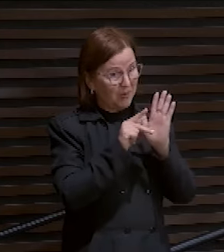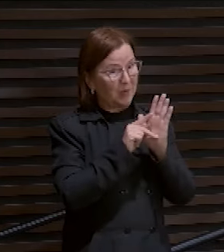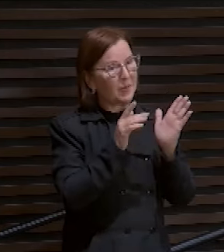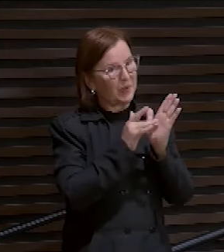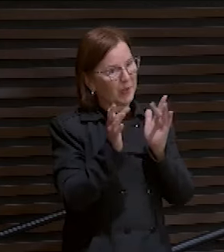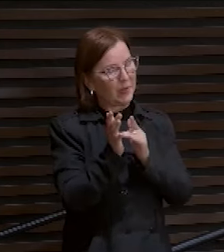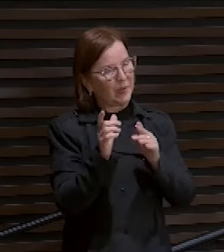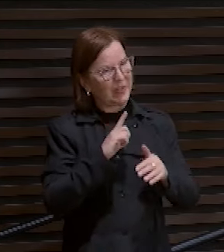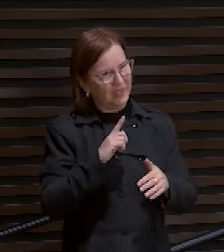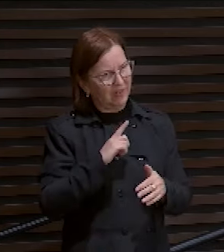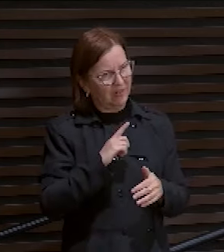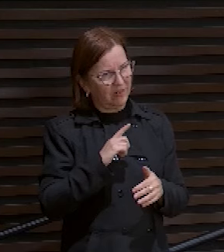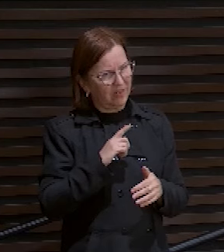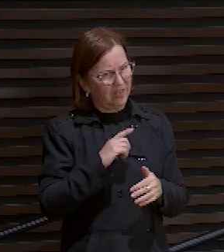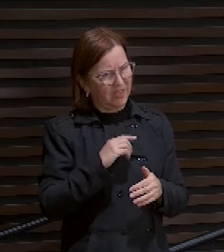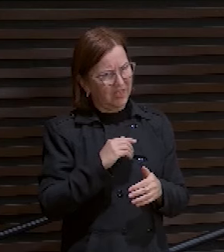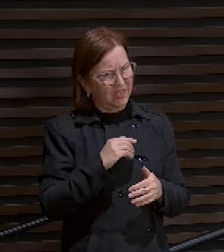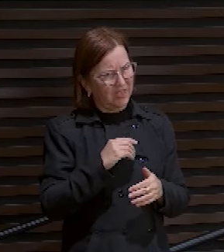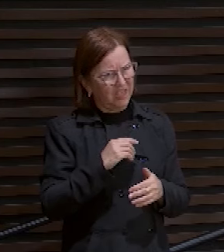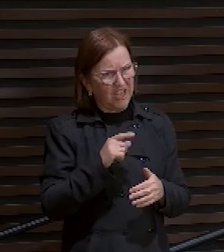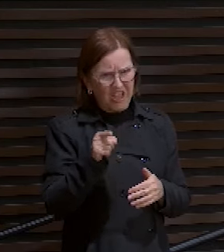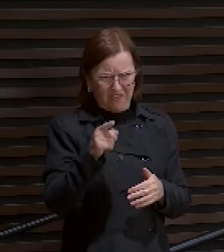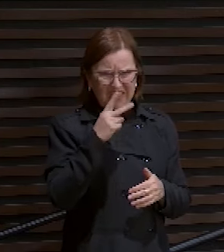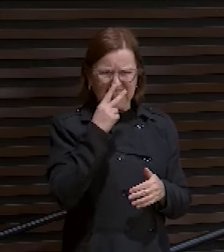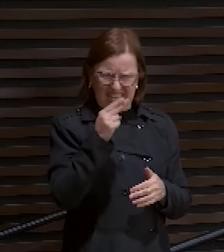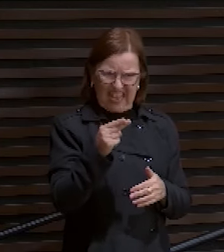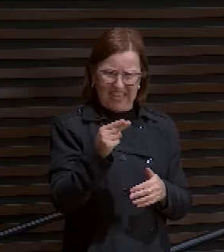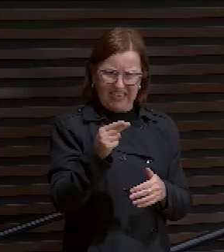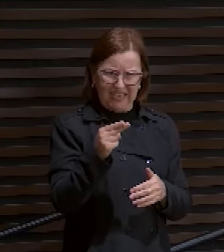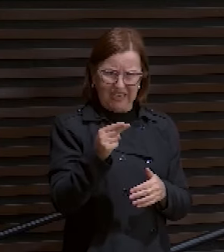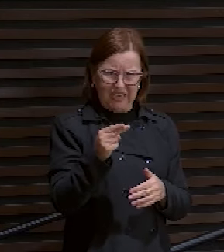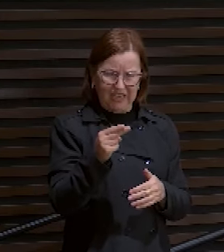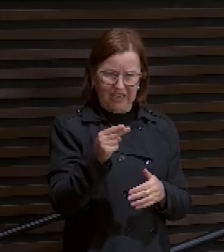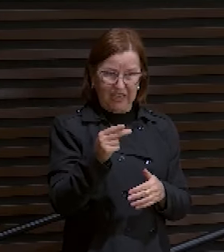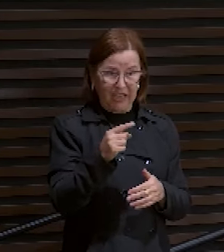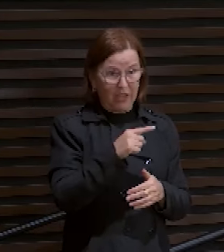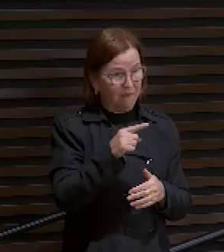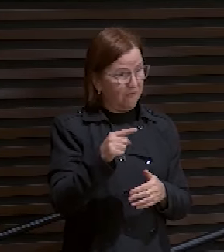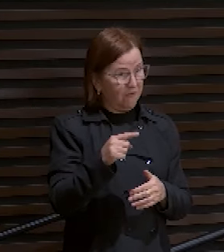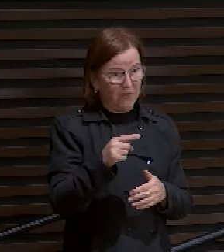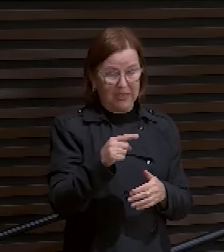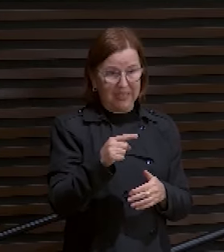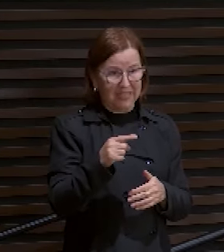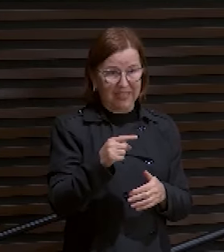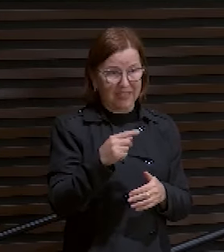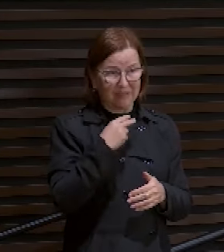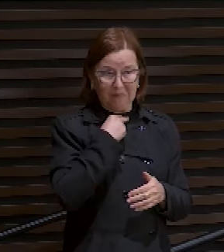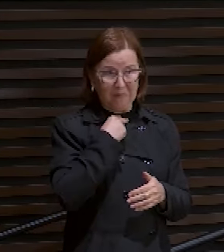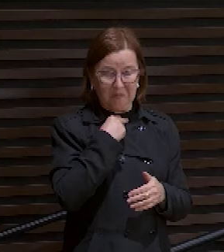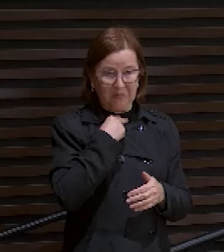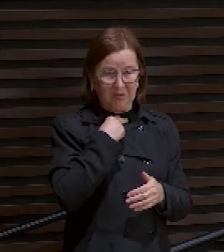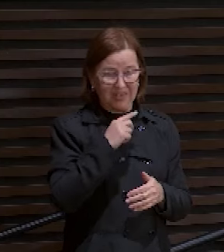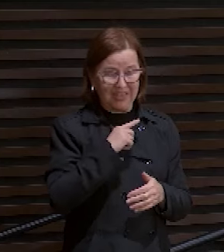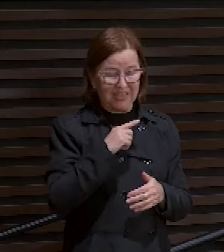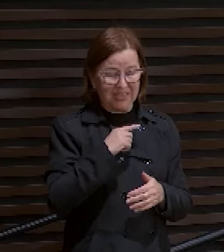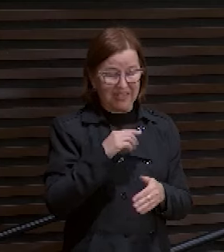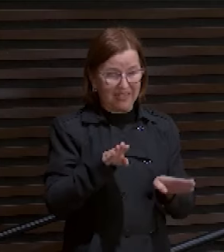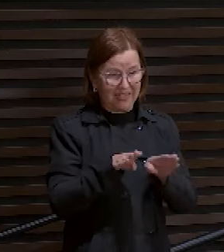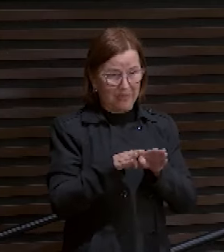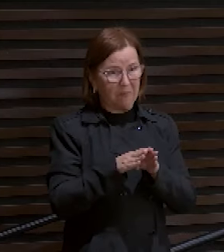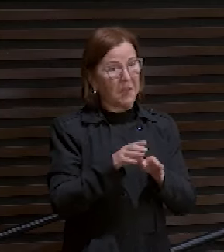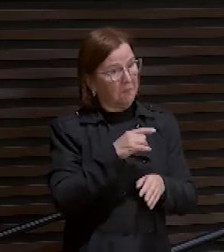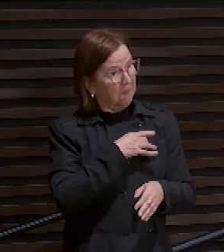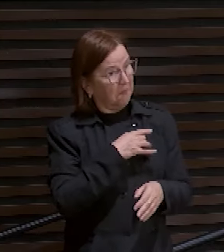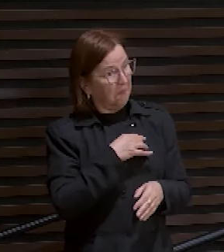Você acha que você não está sujeito a passar não? A não ser que a tua fé seja maior que de Jesus. Aí desculpa. Aí eu tenho que